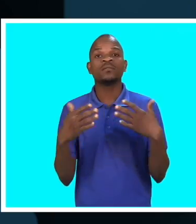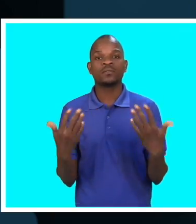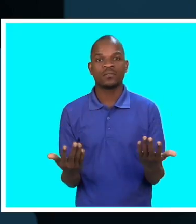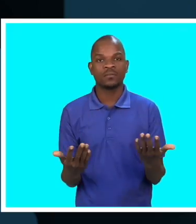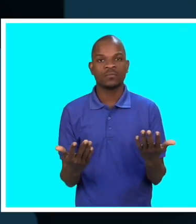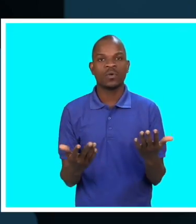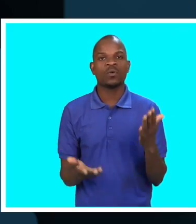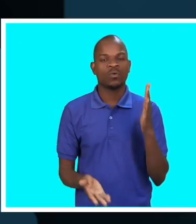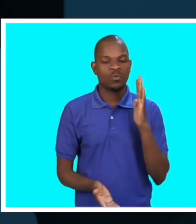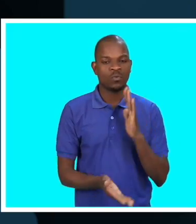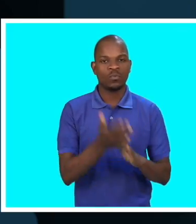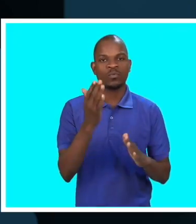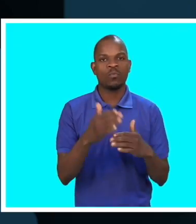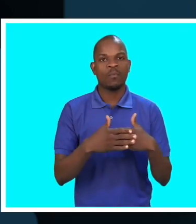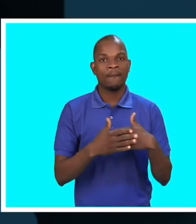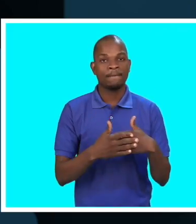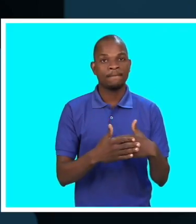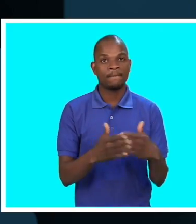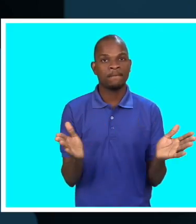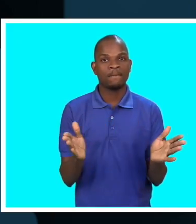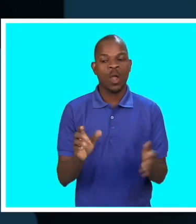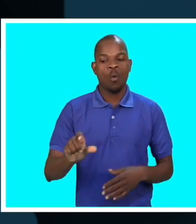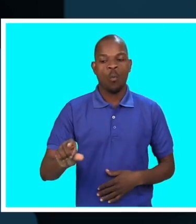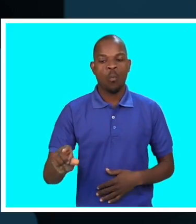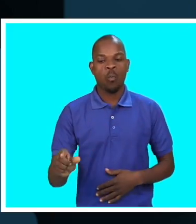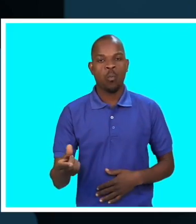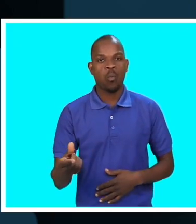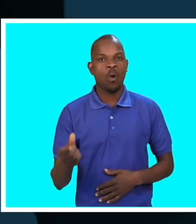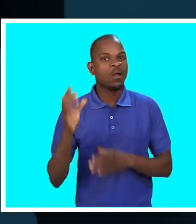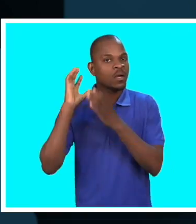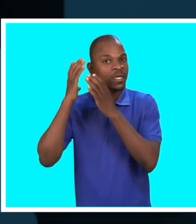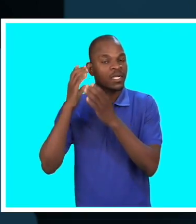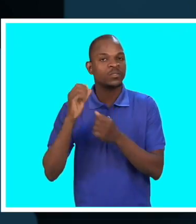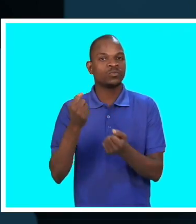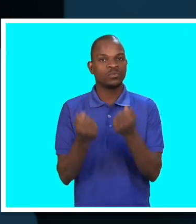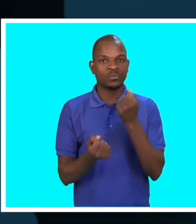E abriu o volume do rádio.